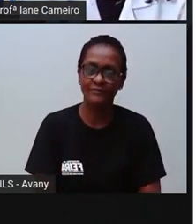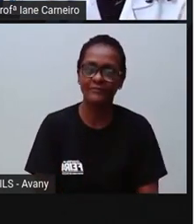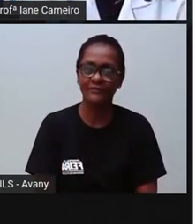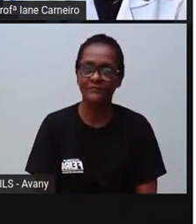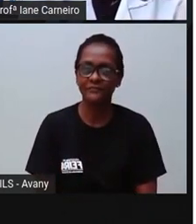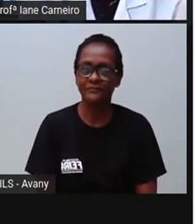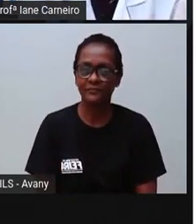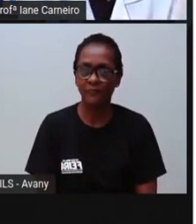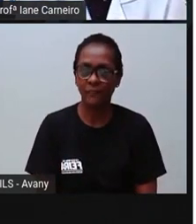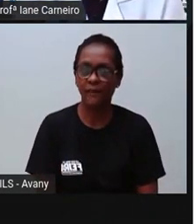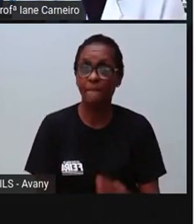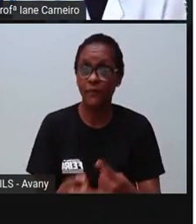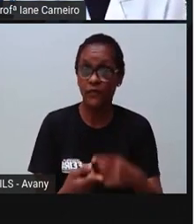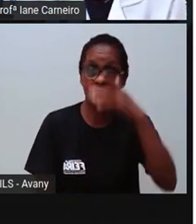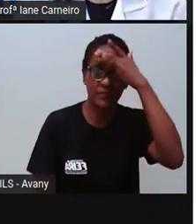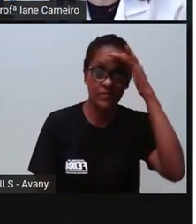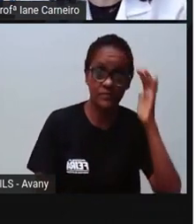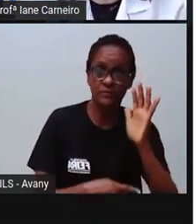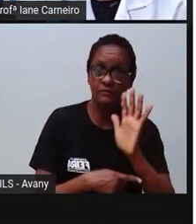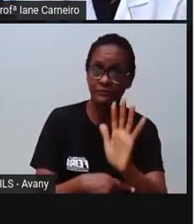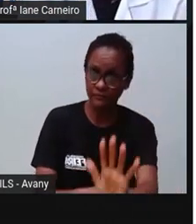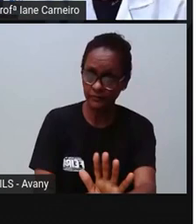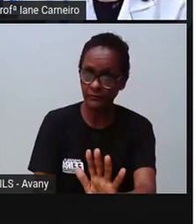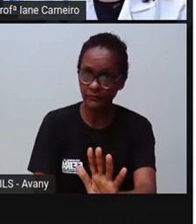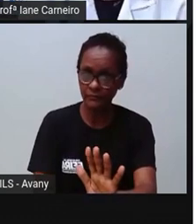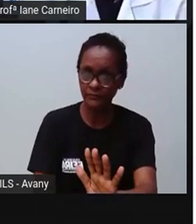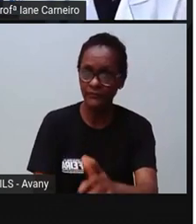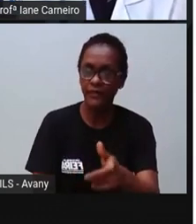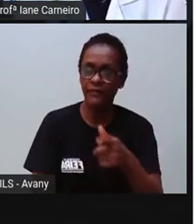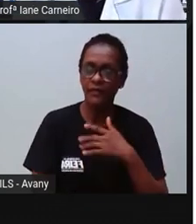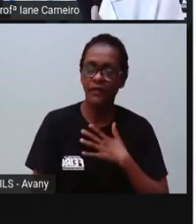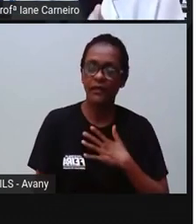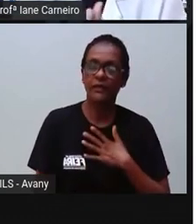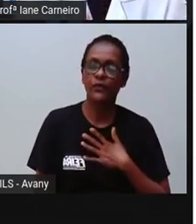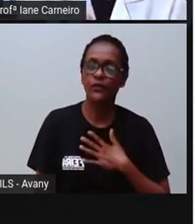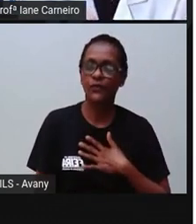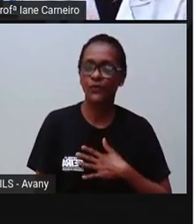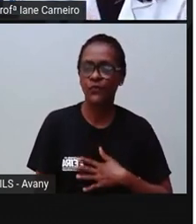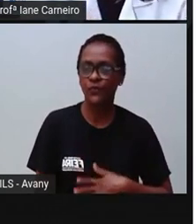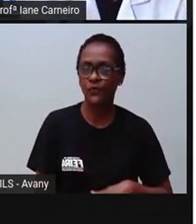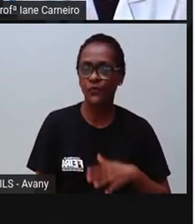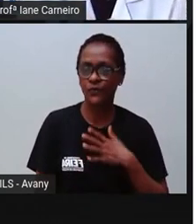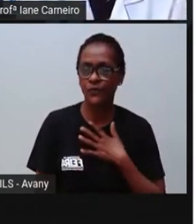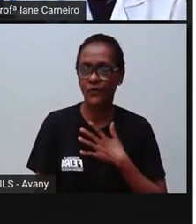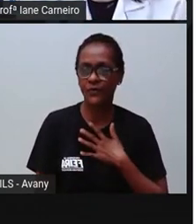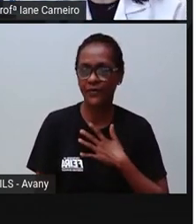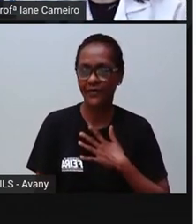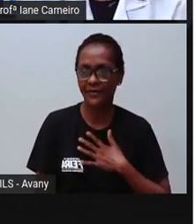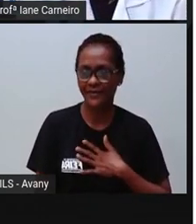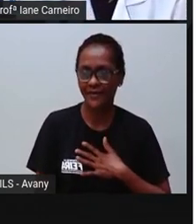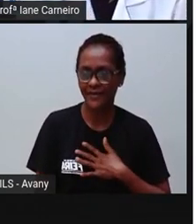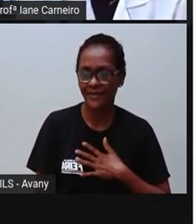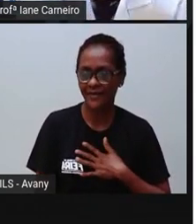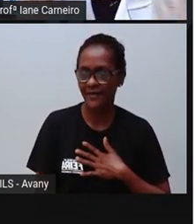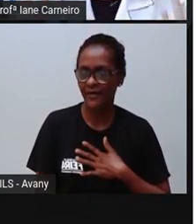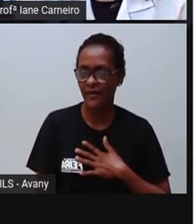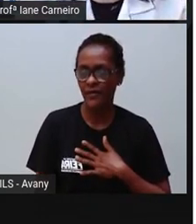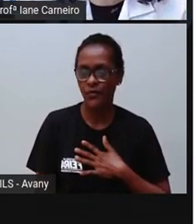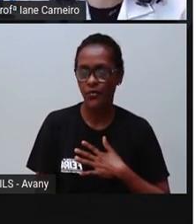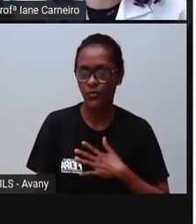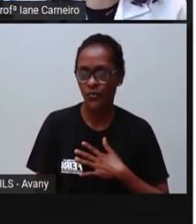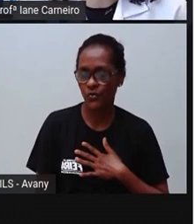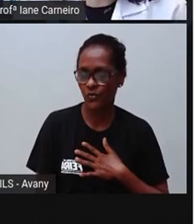vão te ajudar. Essas pessoas certamente vão te ajudar, né? A entender o é que você tá passando naquele momento, né? E vão te dar